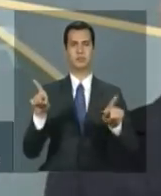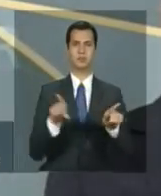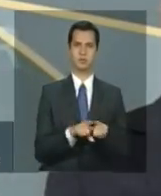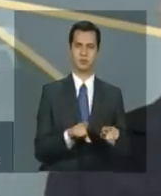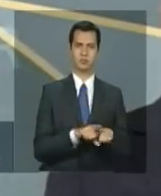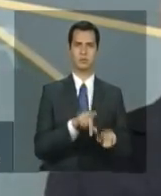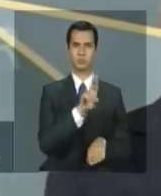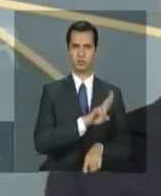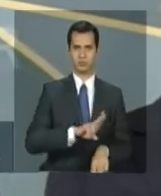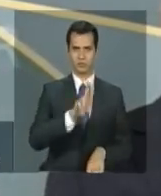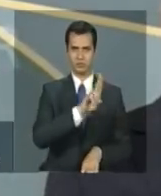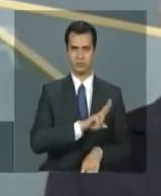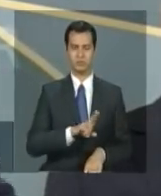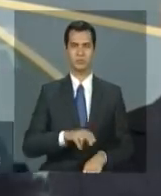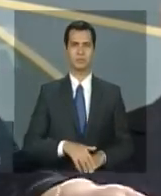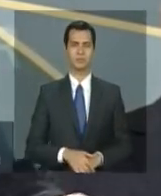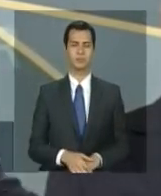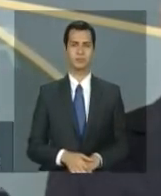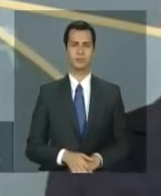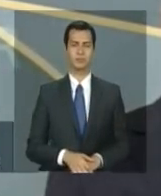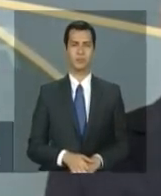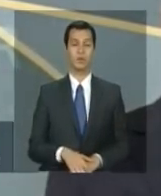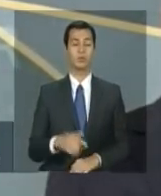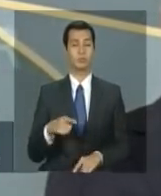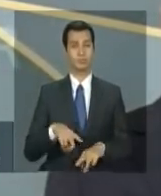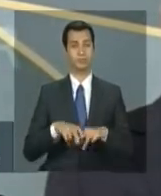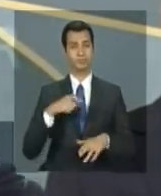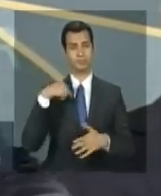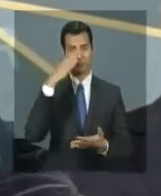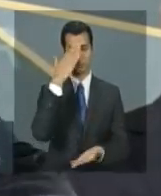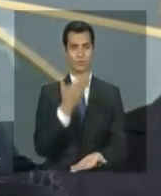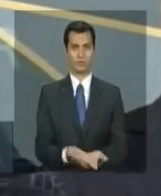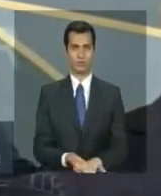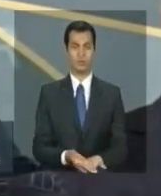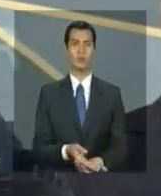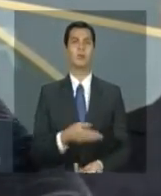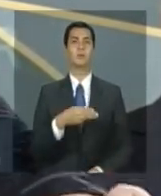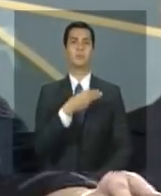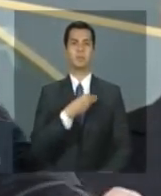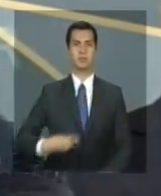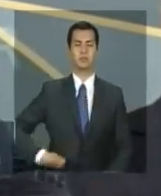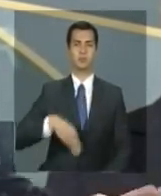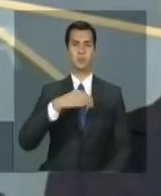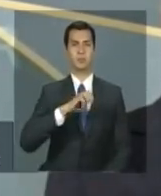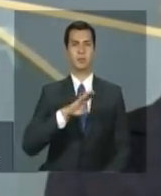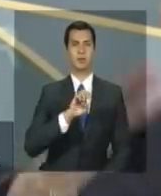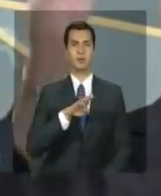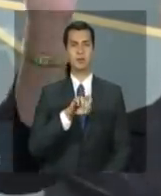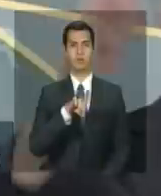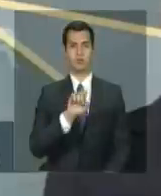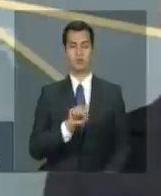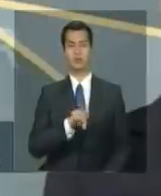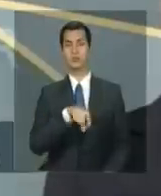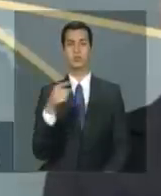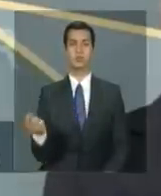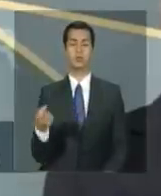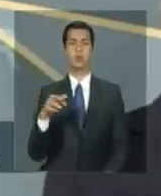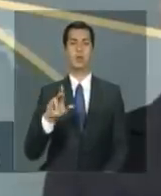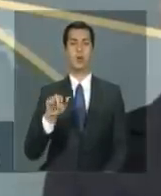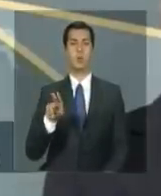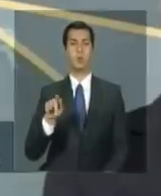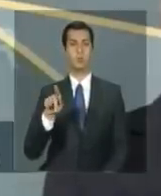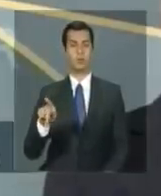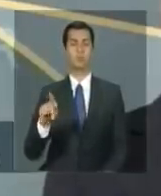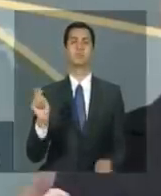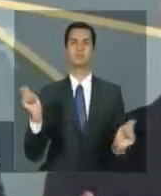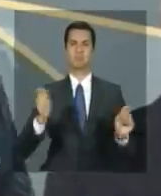aí eu tenho certeza que o mercadante e o Raup o Raup e o mercadante serão capazes